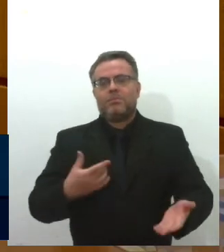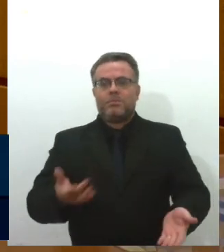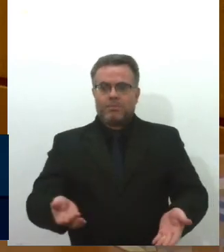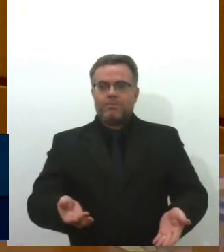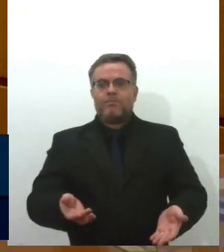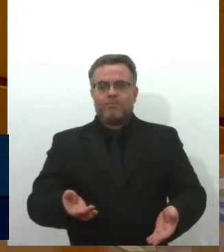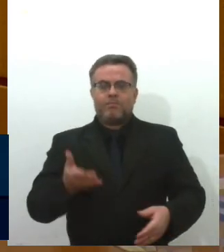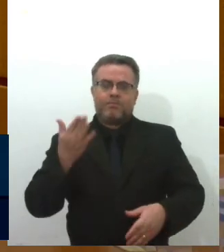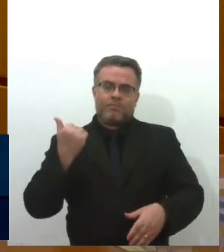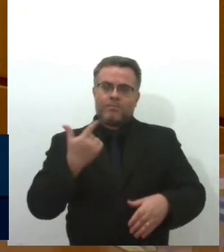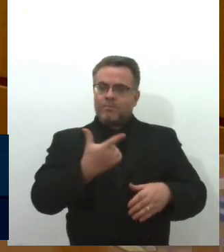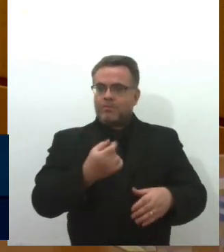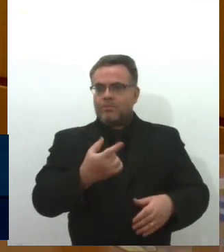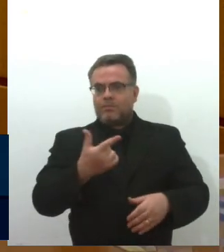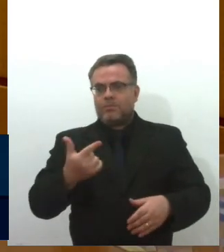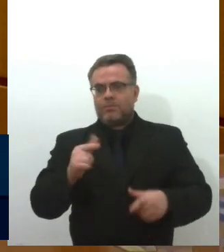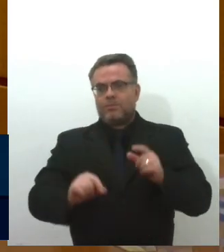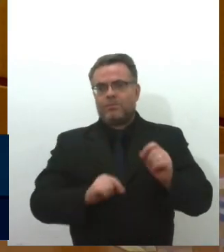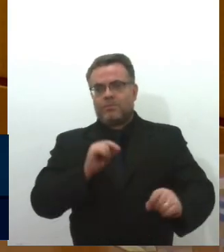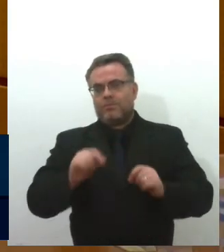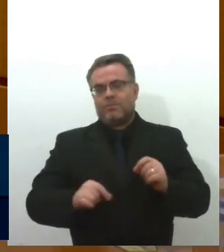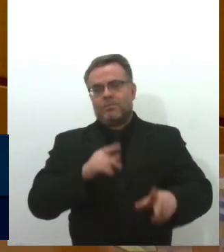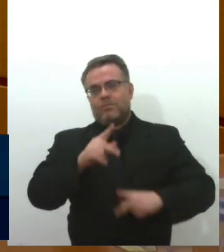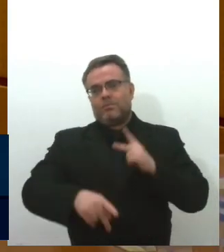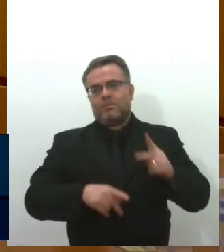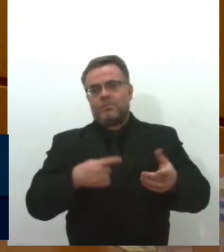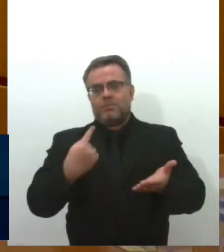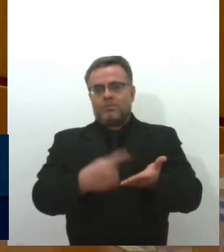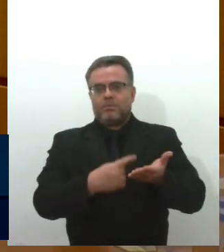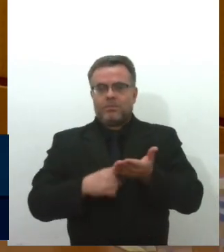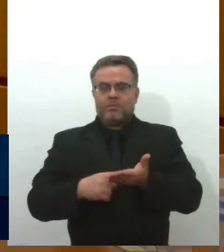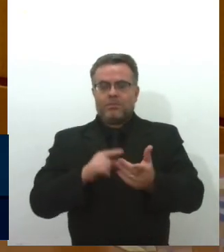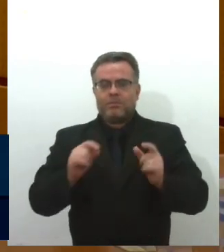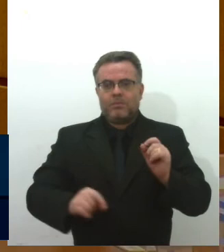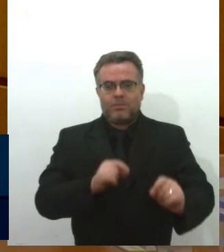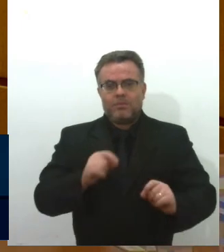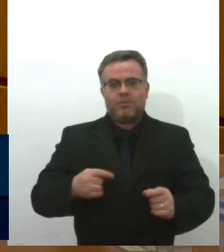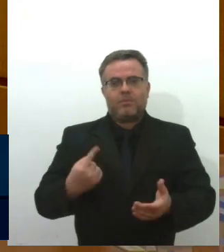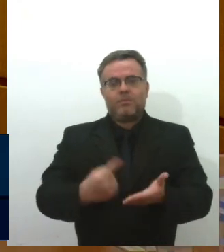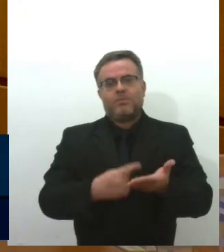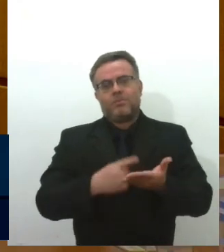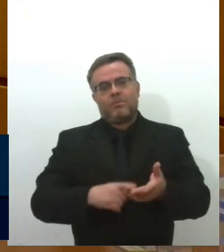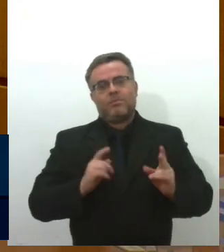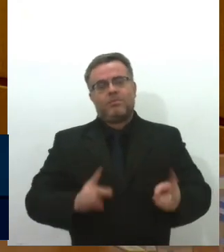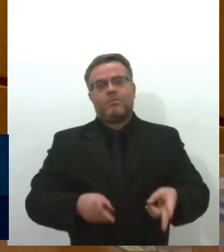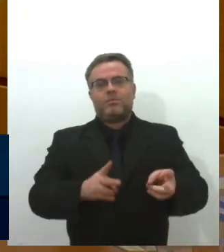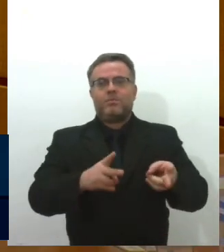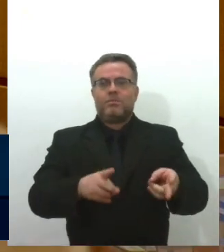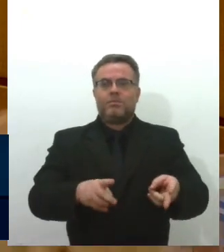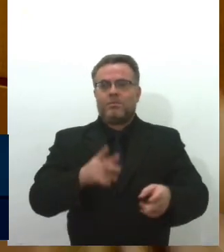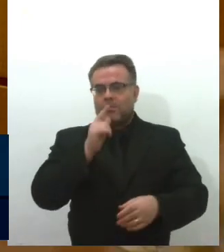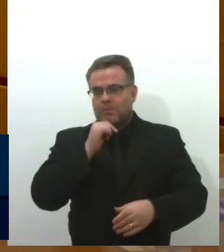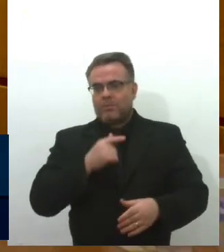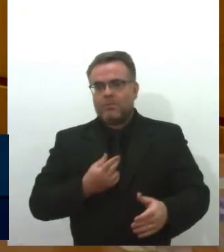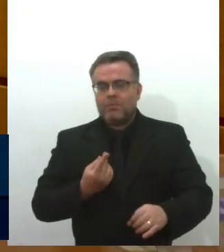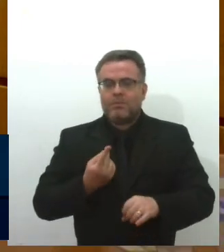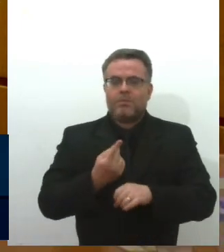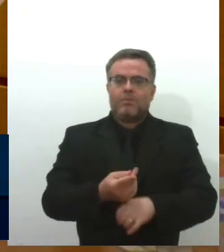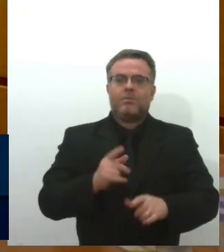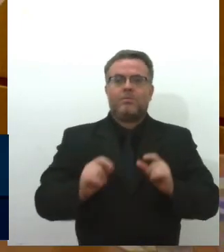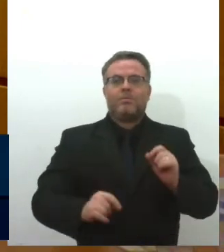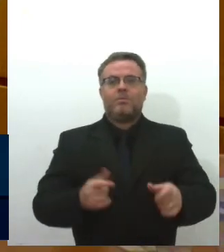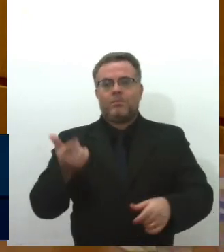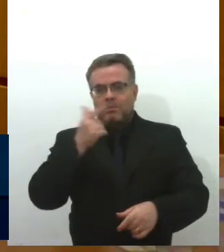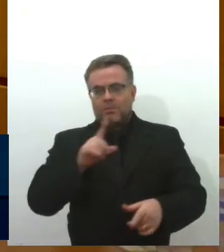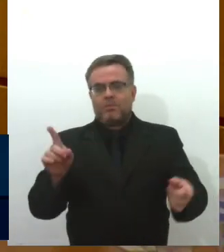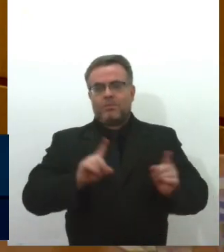2022, a população do Socorro precisa se deslocar com tunéis e baldes para ir atrás de água, porque elas não conseguem